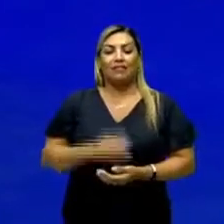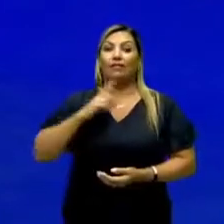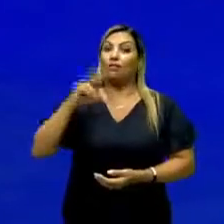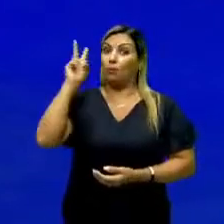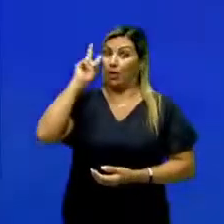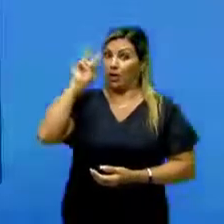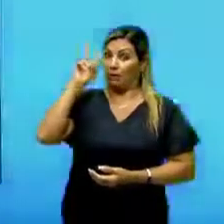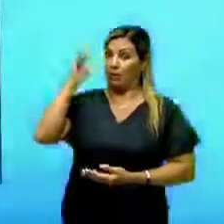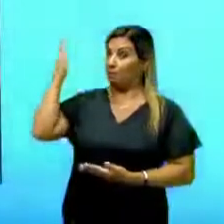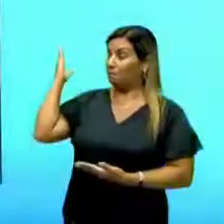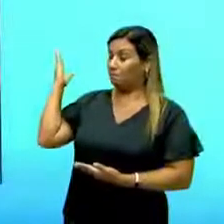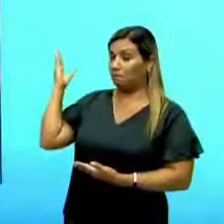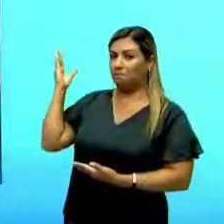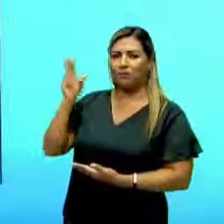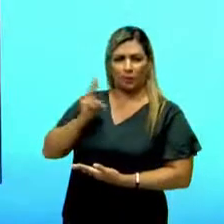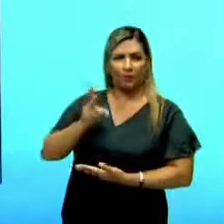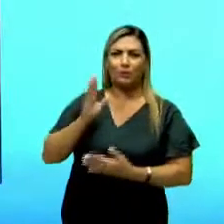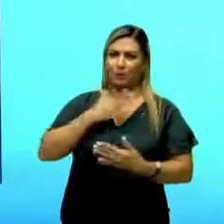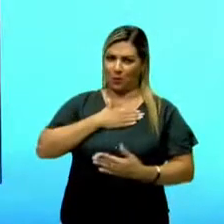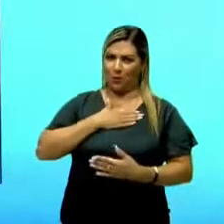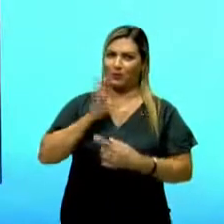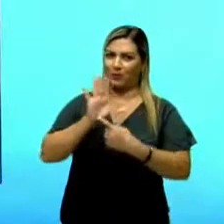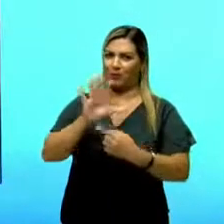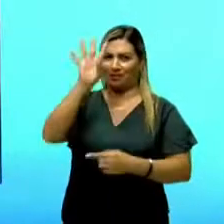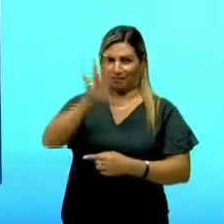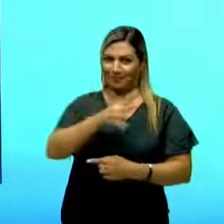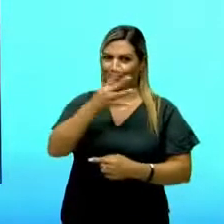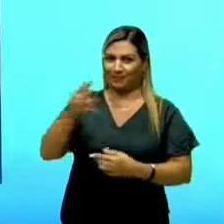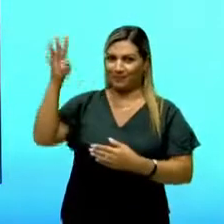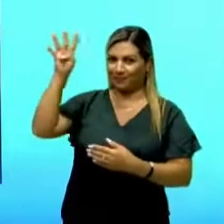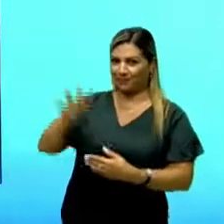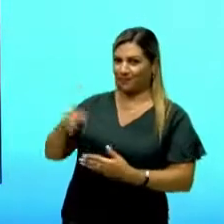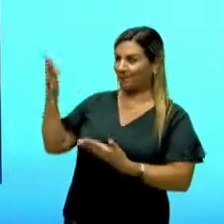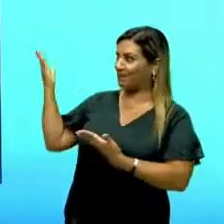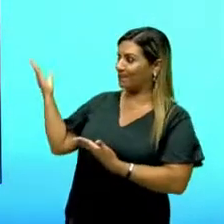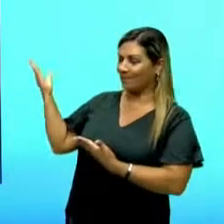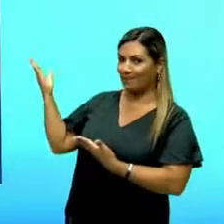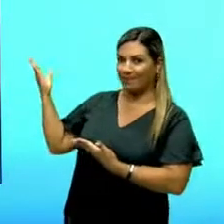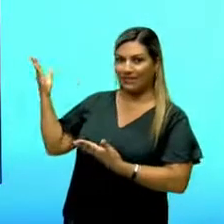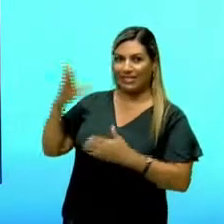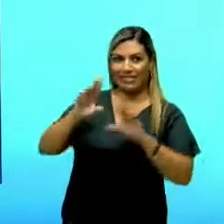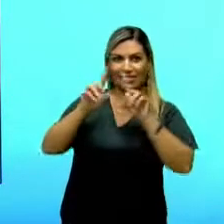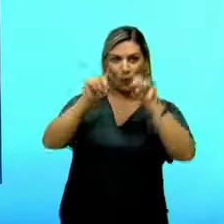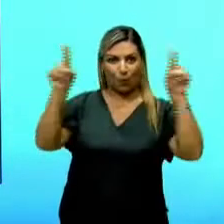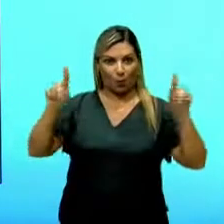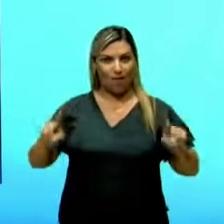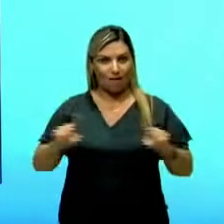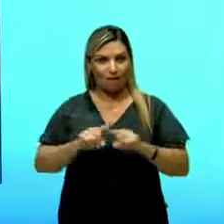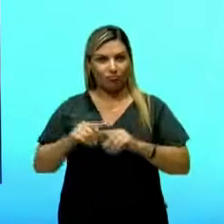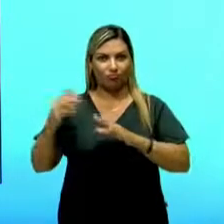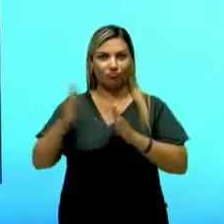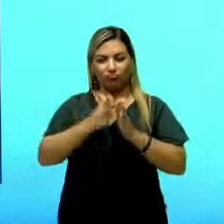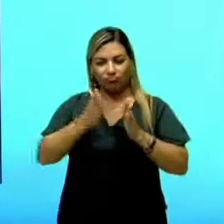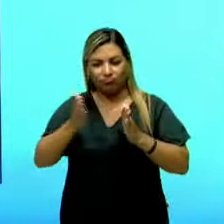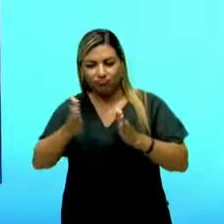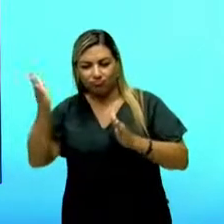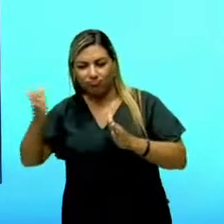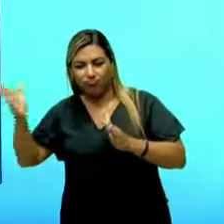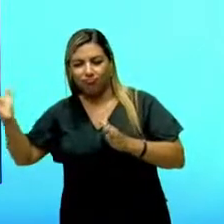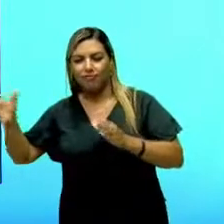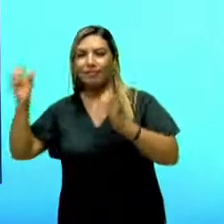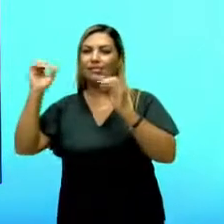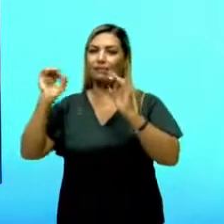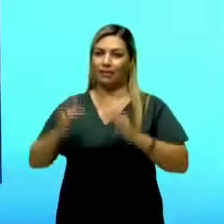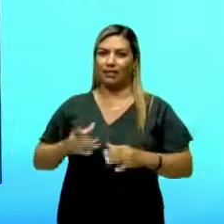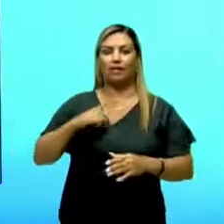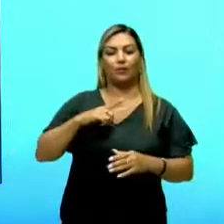relembrando aqui, ó. Eu sempre gosto de trazer para vocês esse quadro da periodização literária e nele tem aí